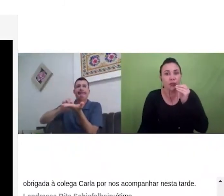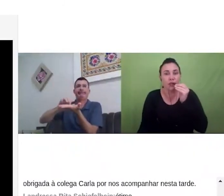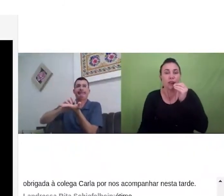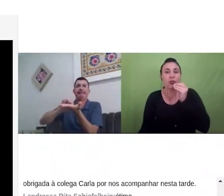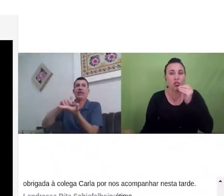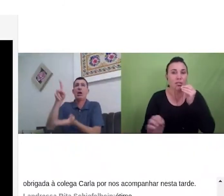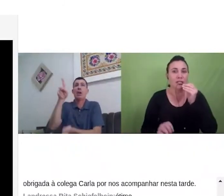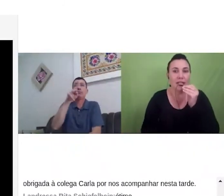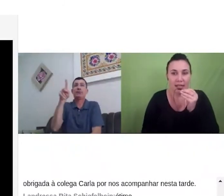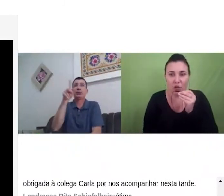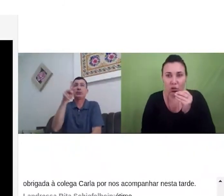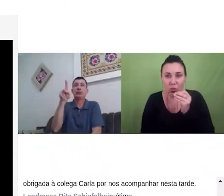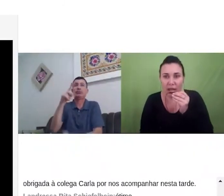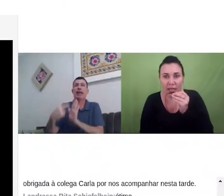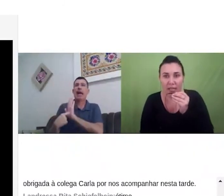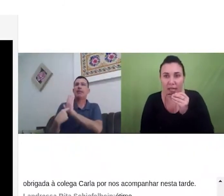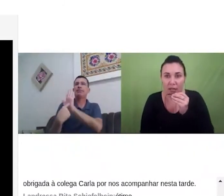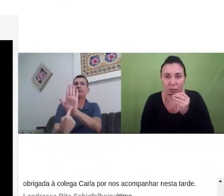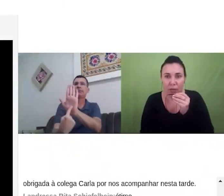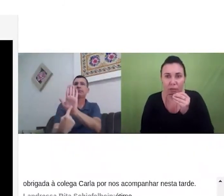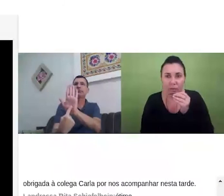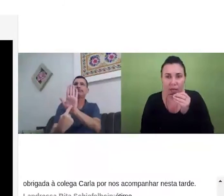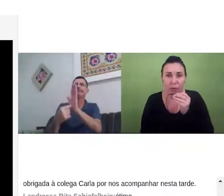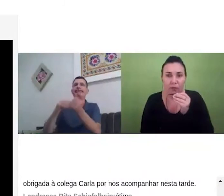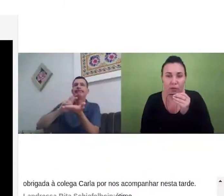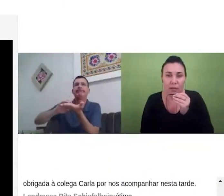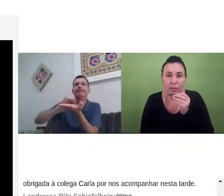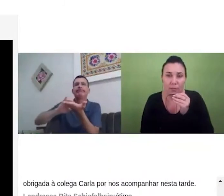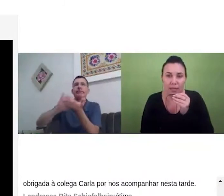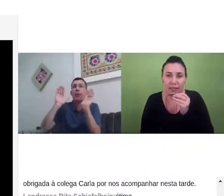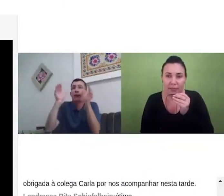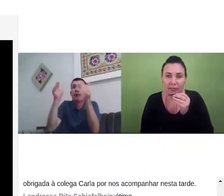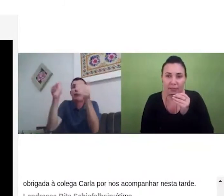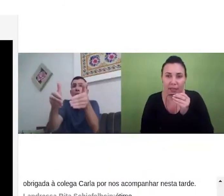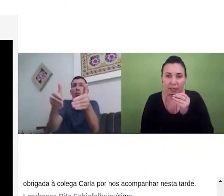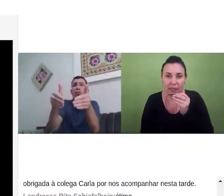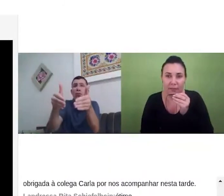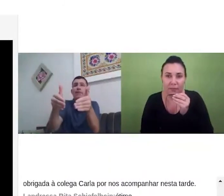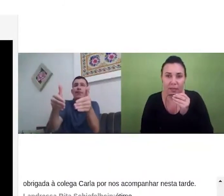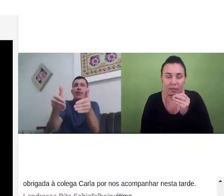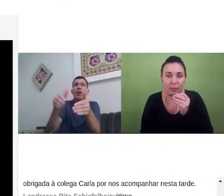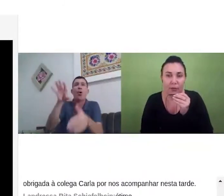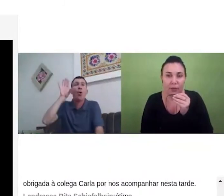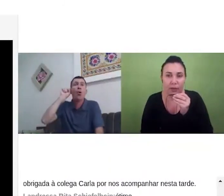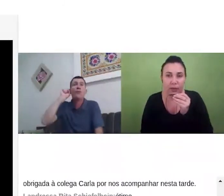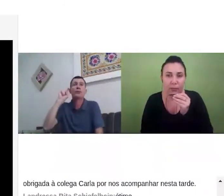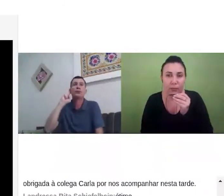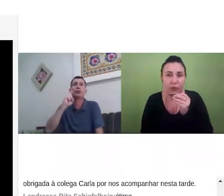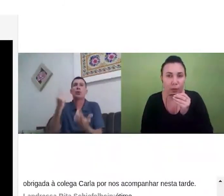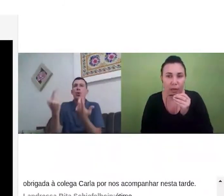então na administração tinham mais eram números e o professor sempre apresentava sempre